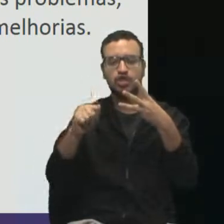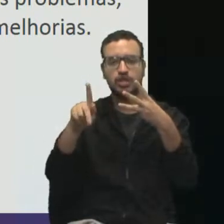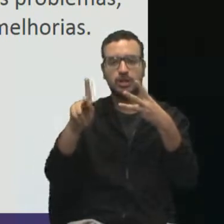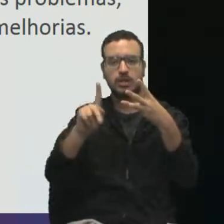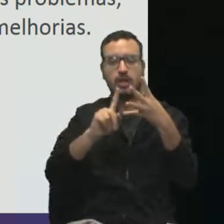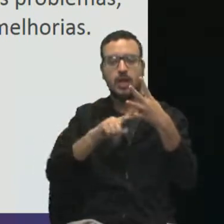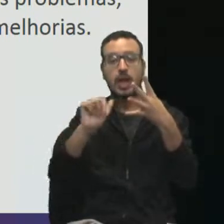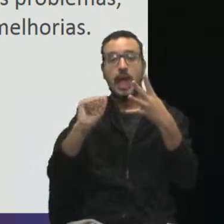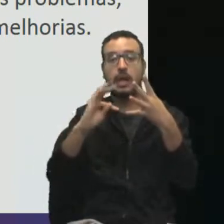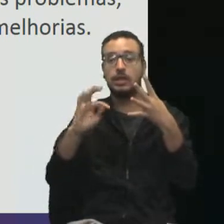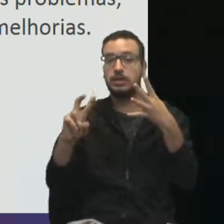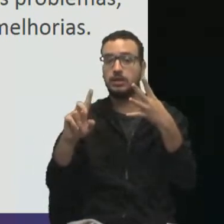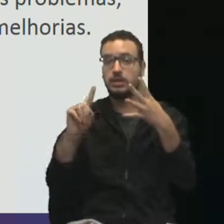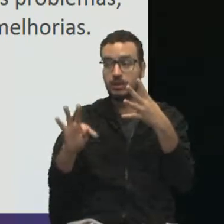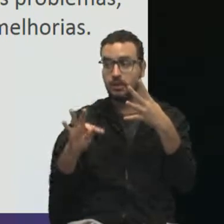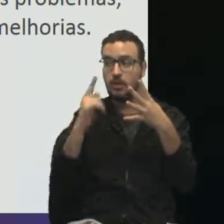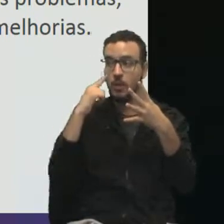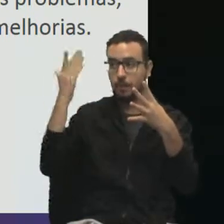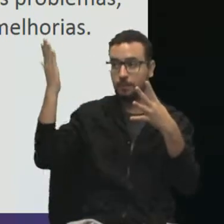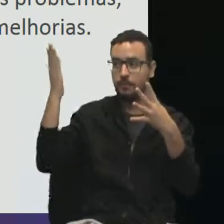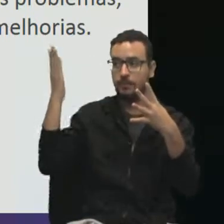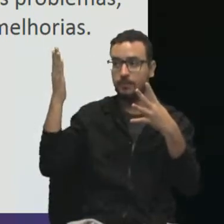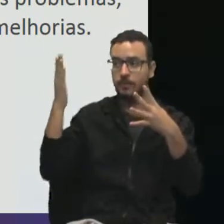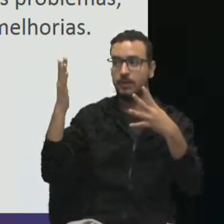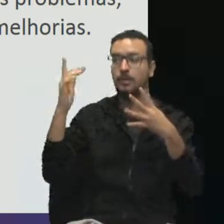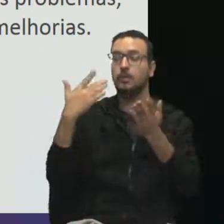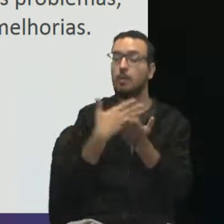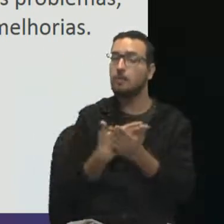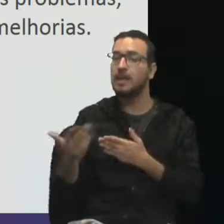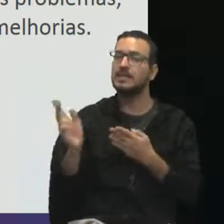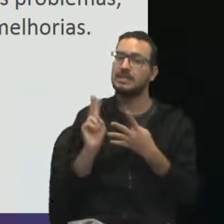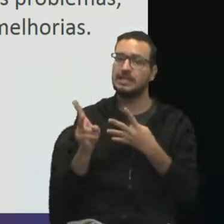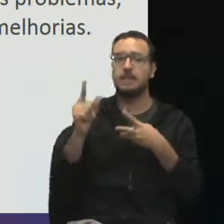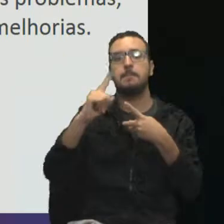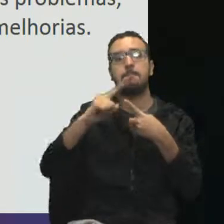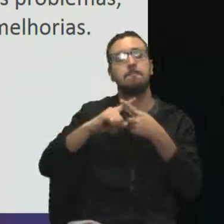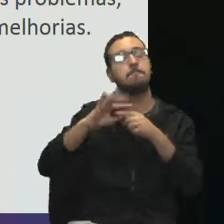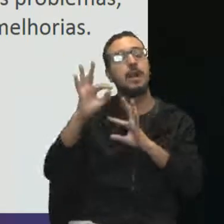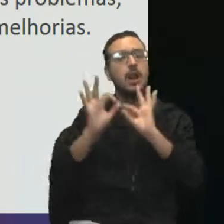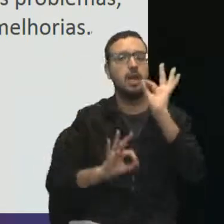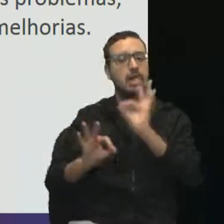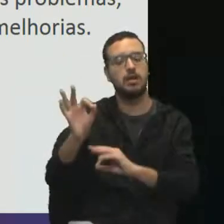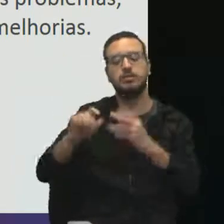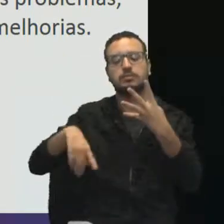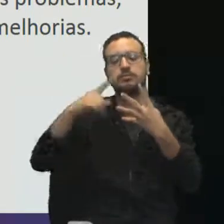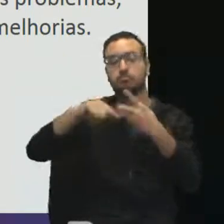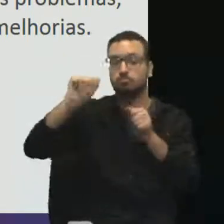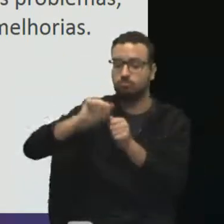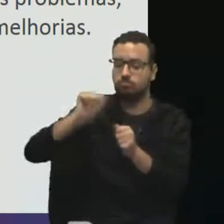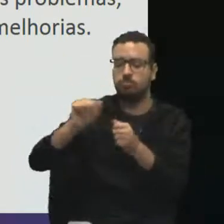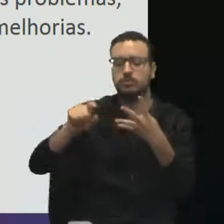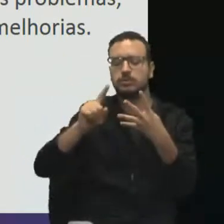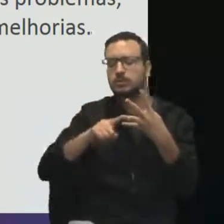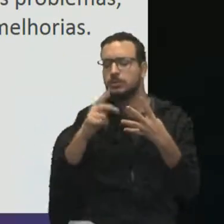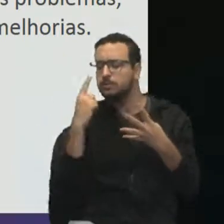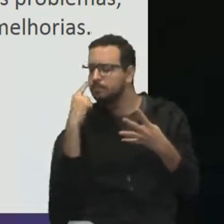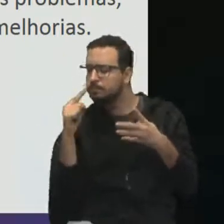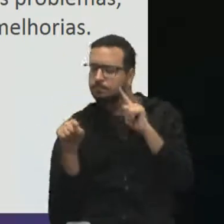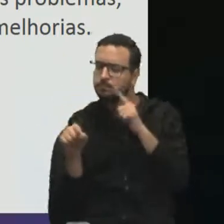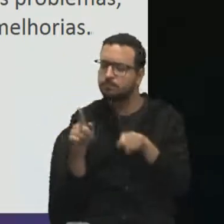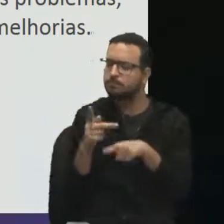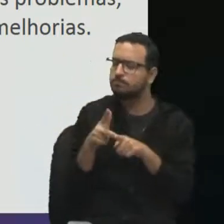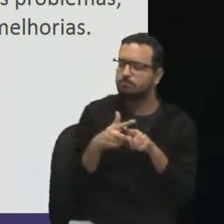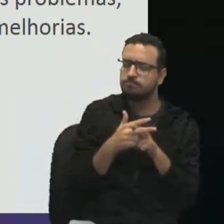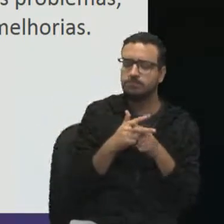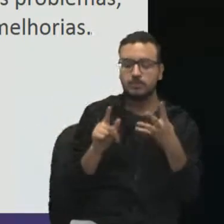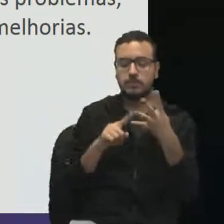Planejamento, começa sempre com planejamento, execução, checagem e ação ou agir.